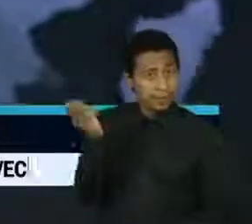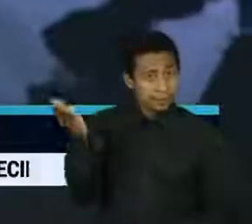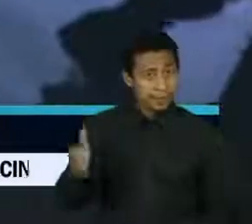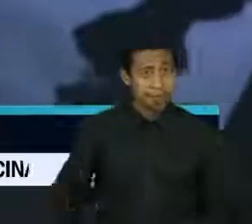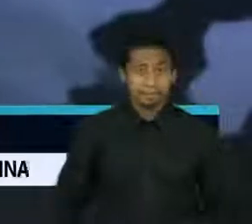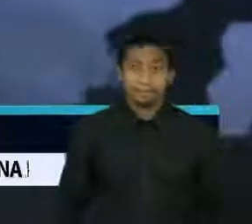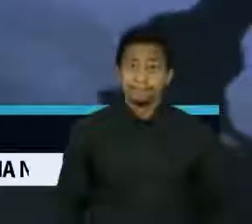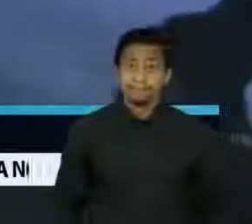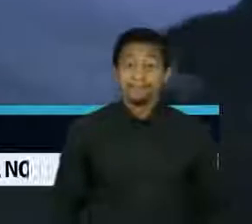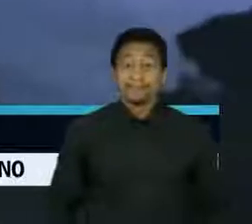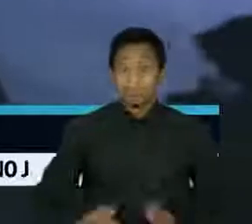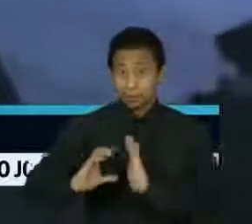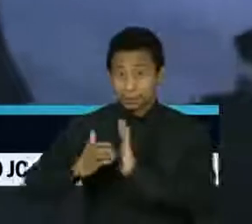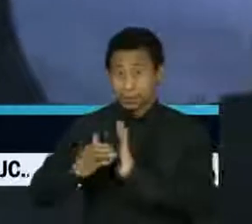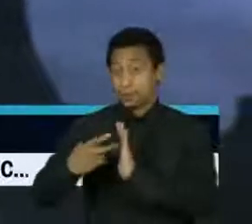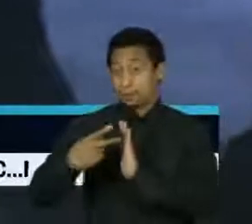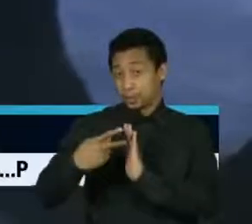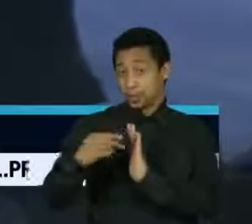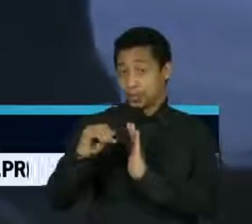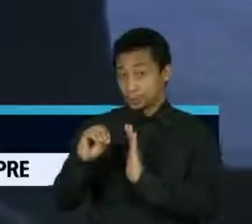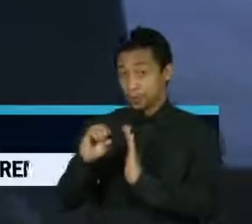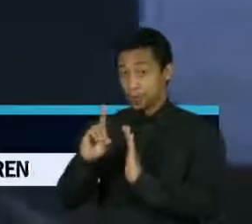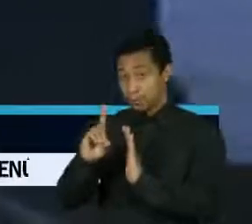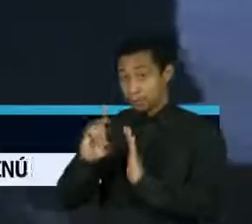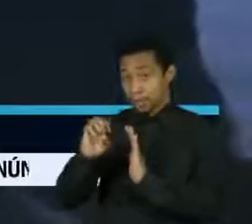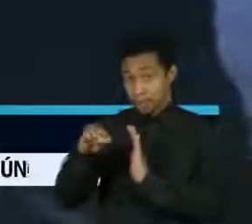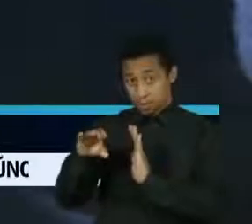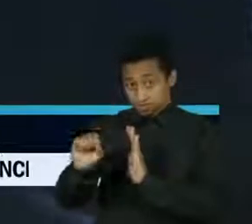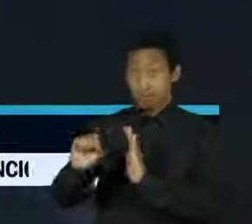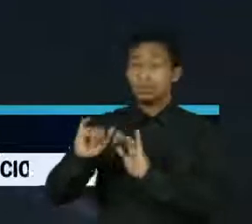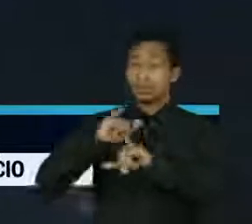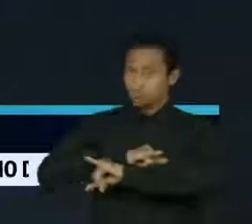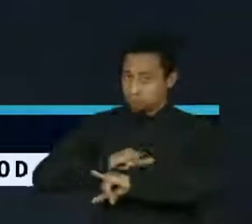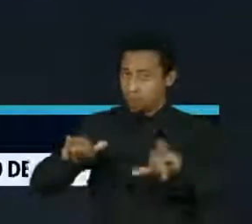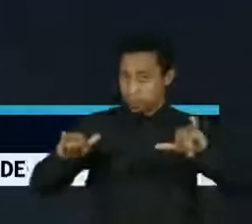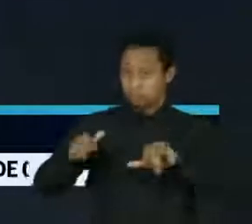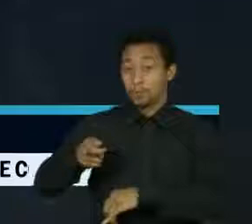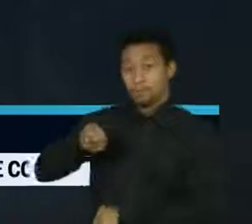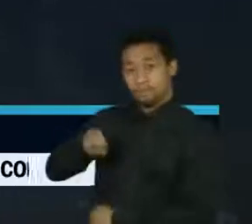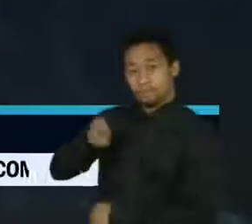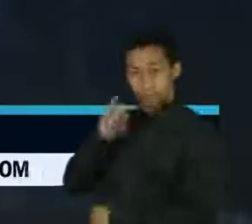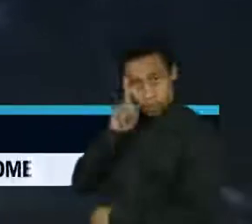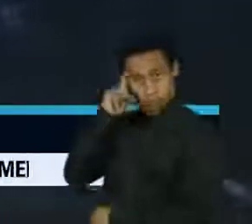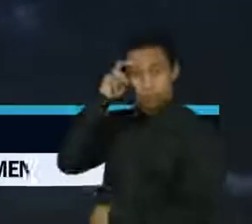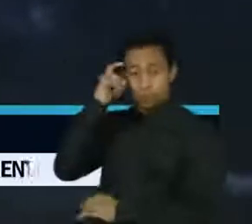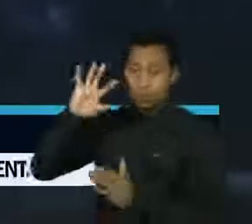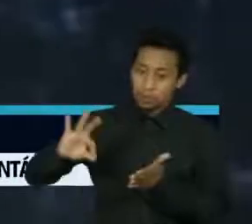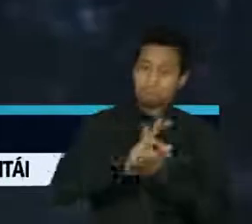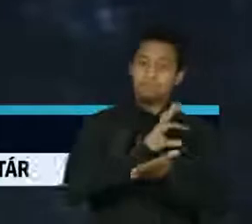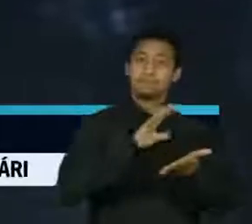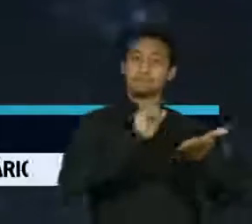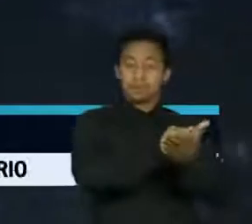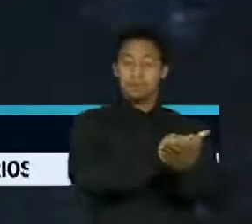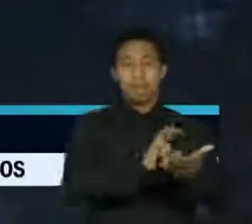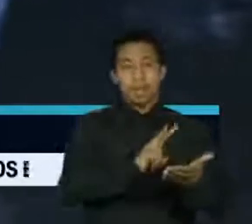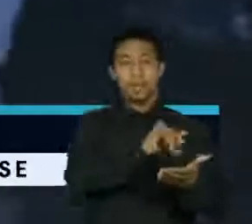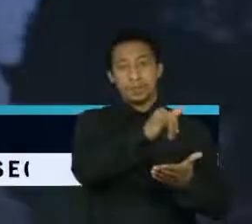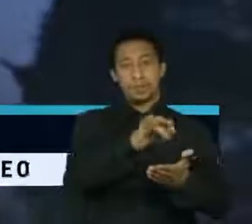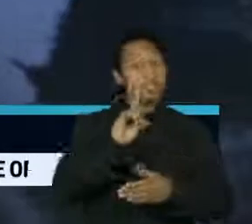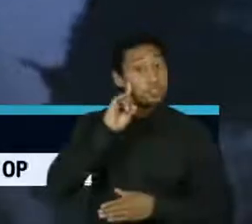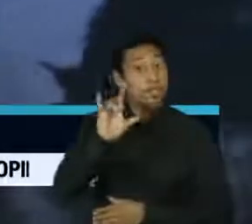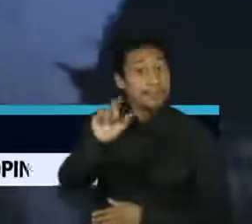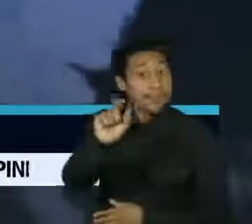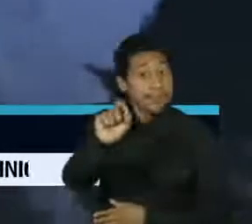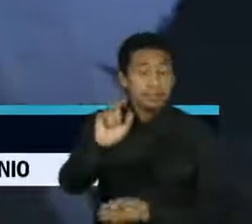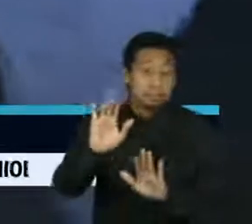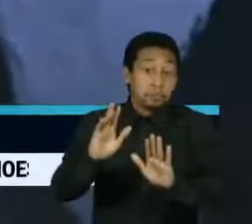O Podemos anunciou a filiação do ex-juiz e ex-ministro Sérgio Moro no próximo dia 10. O evento em Brasília poderá ser o pontapé